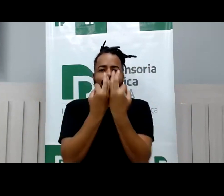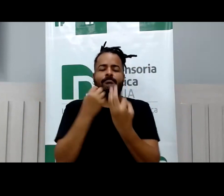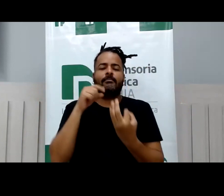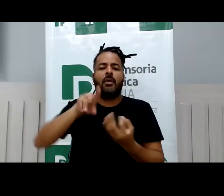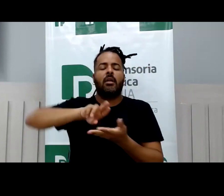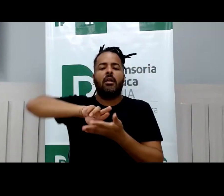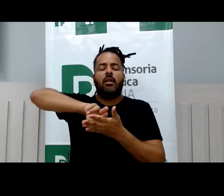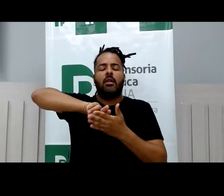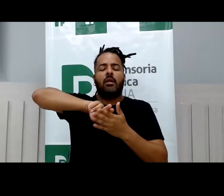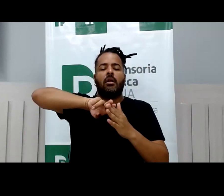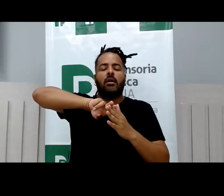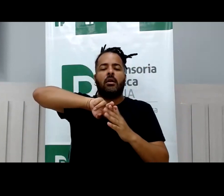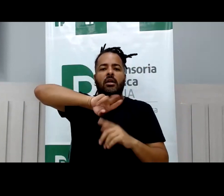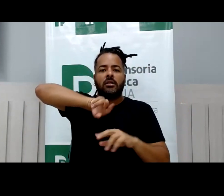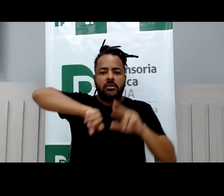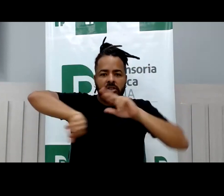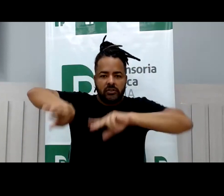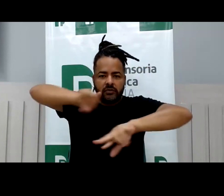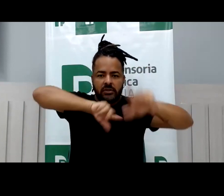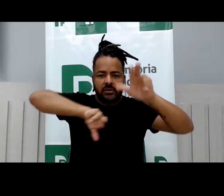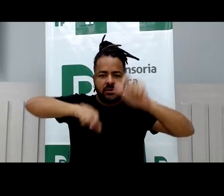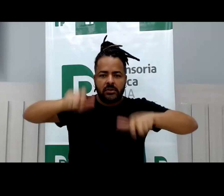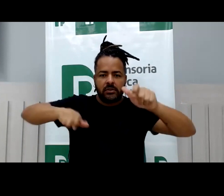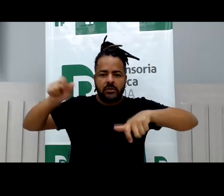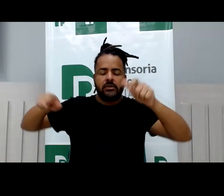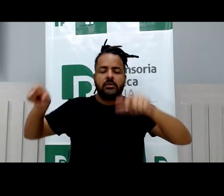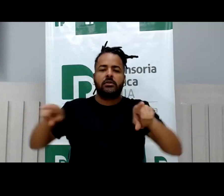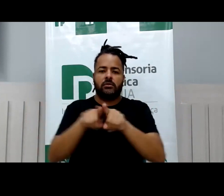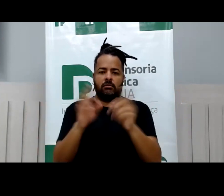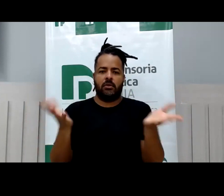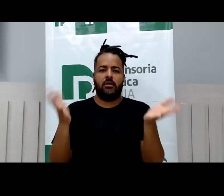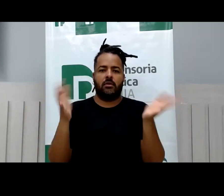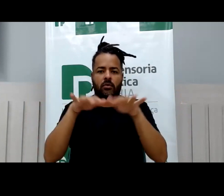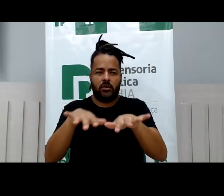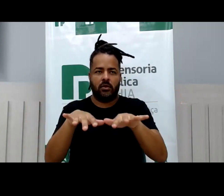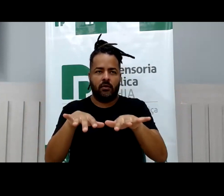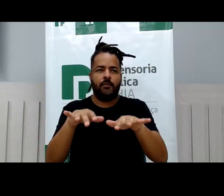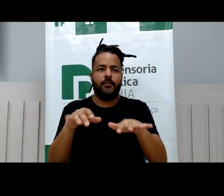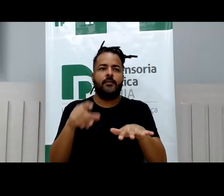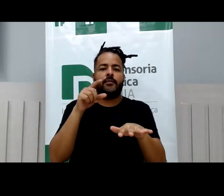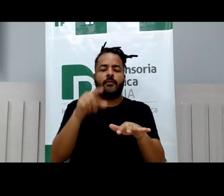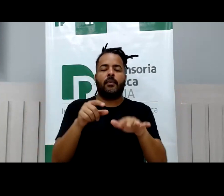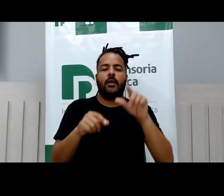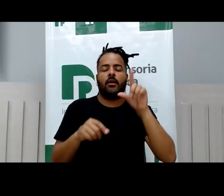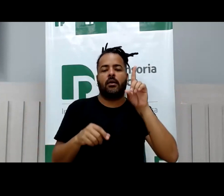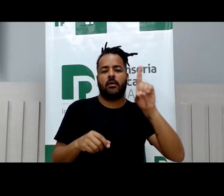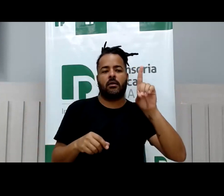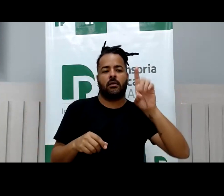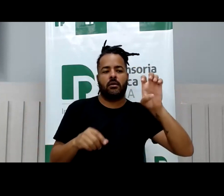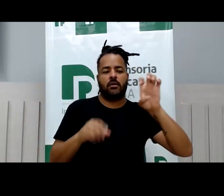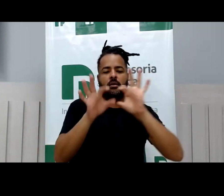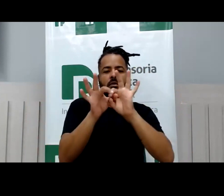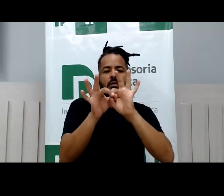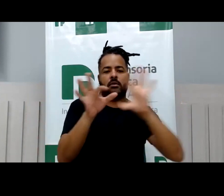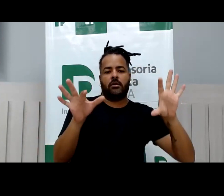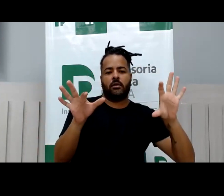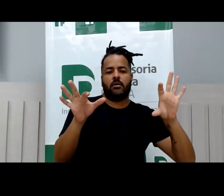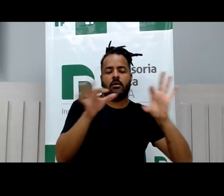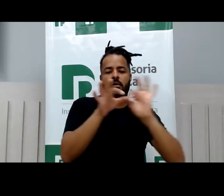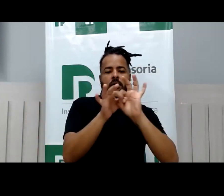Diversidade e Inclusão. Conexões, só que antes do Conexões tem um 10, entre parênteses, humanas.